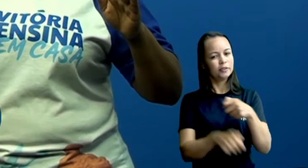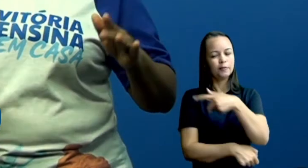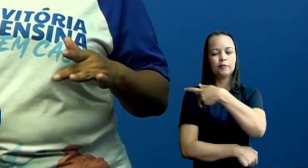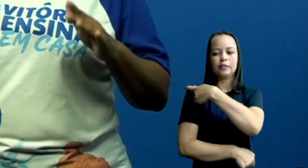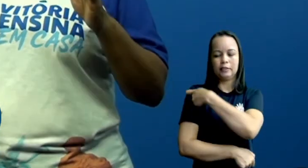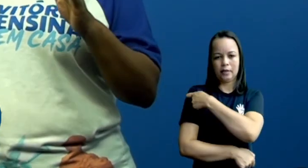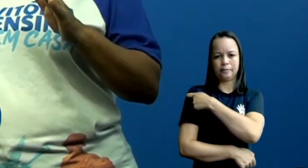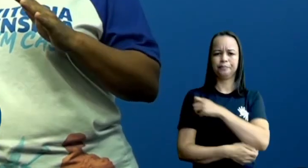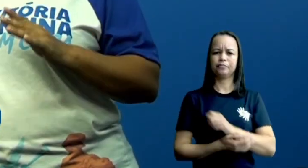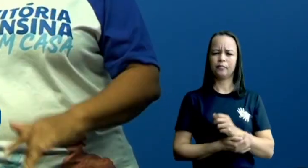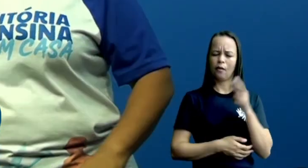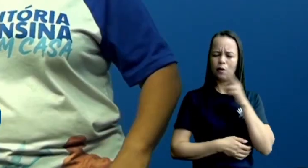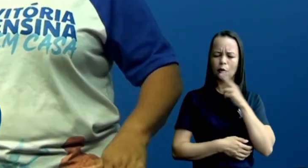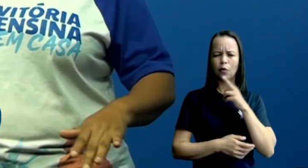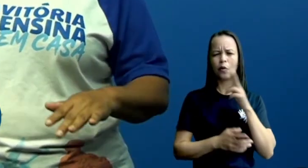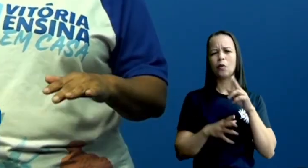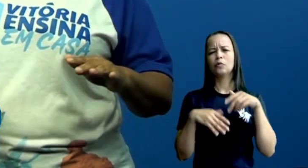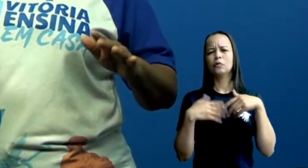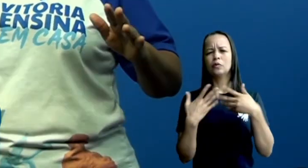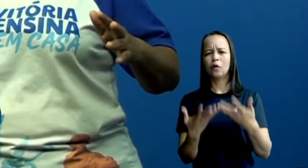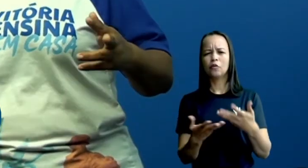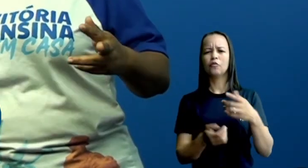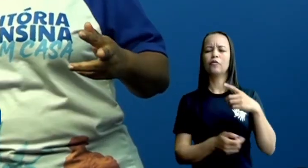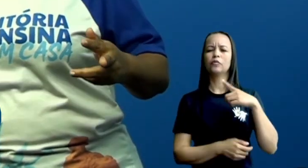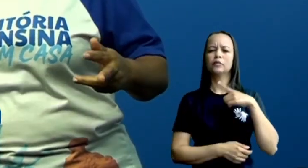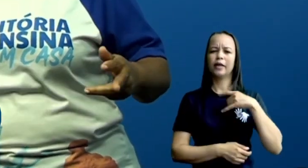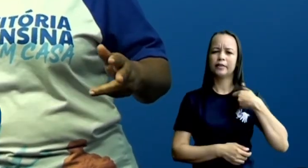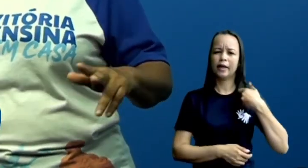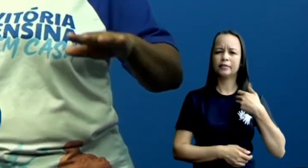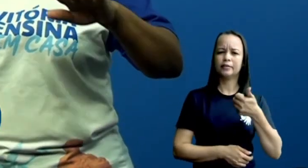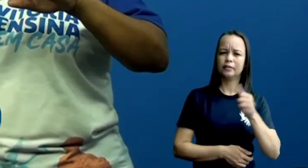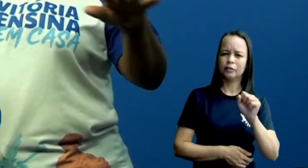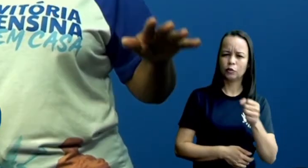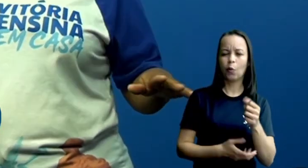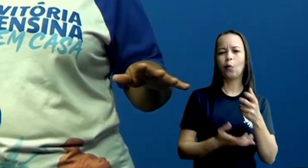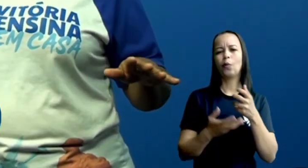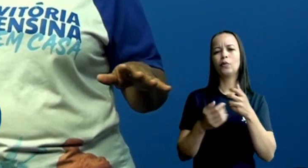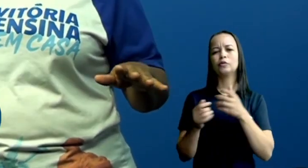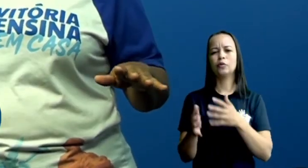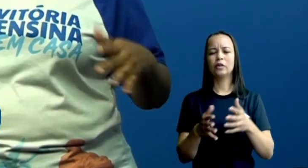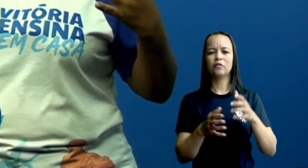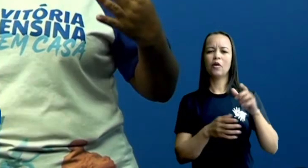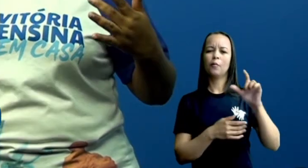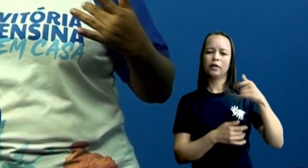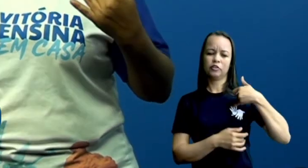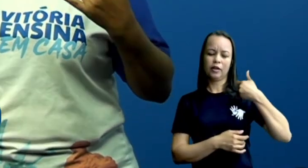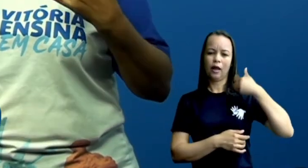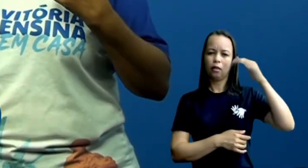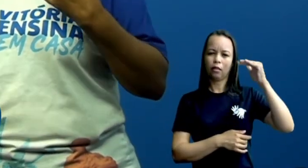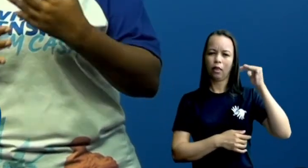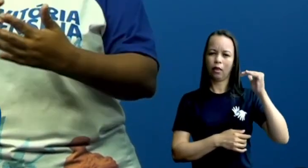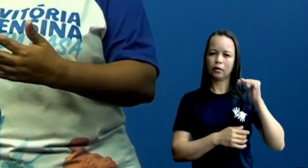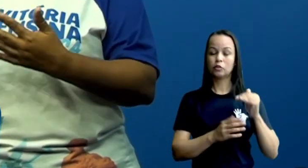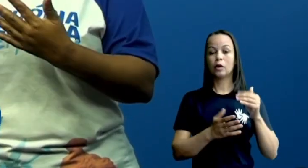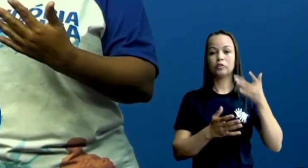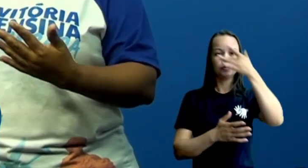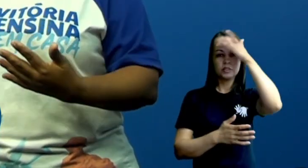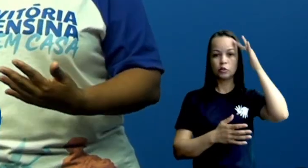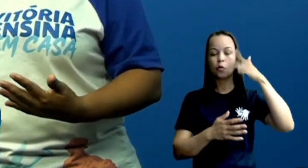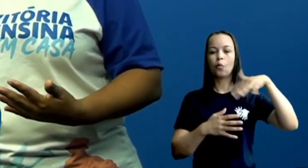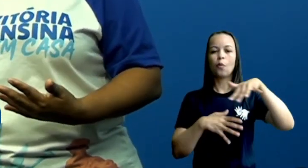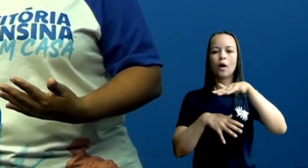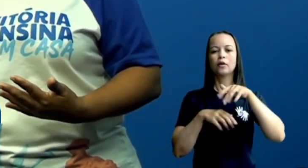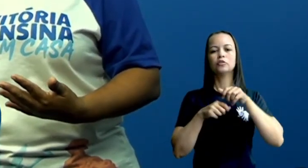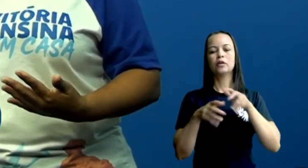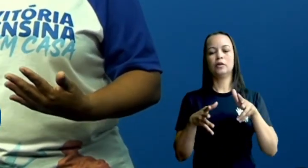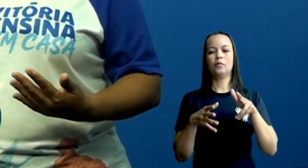Logo, logo, vai estar para 18 anos e depois vai baixar e aí todo mundo imunizado, claro, continuando, tomando os